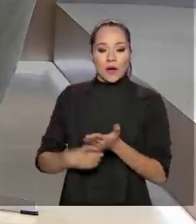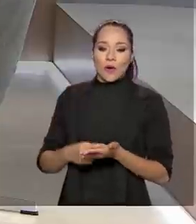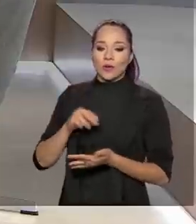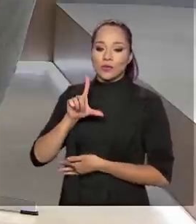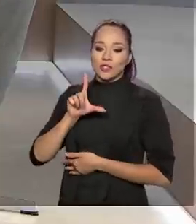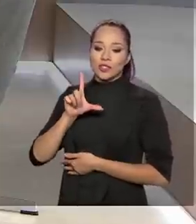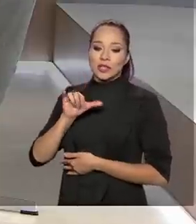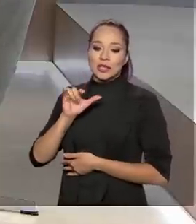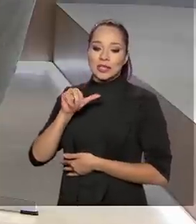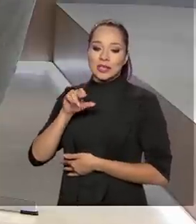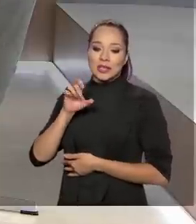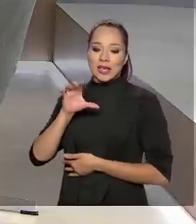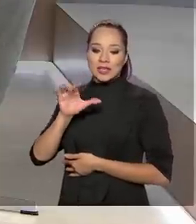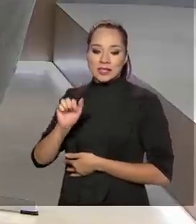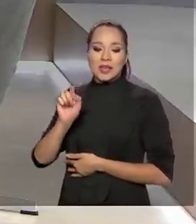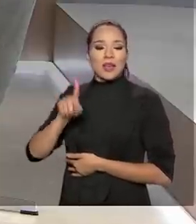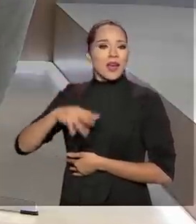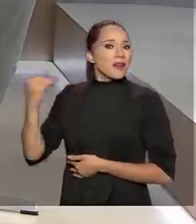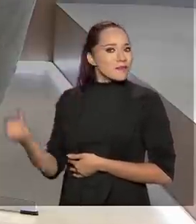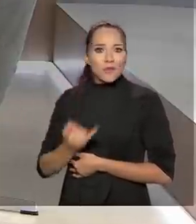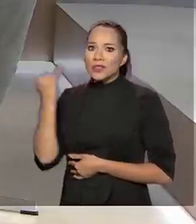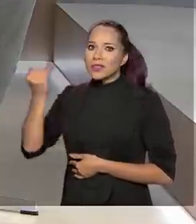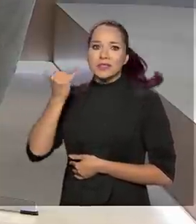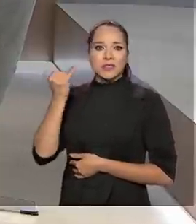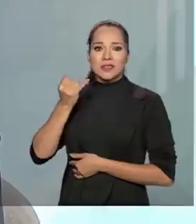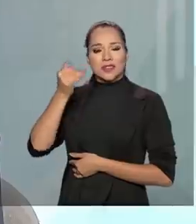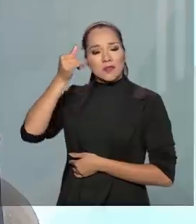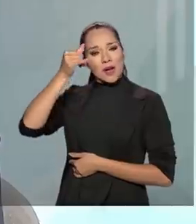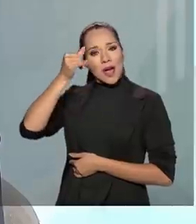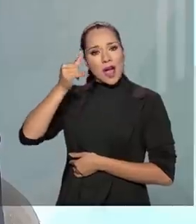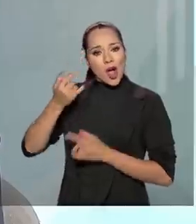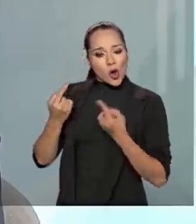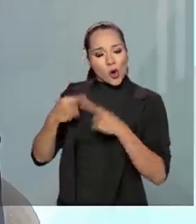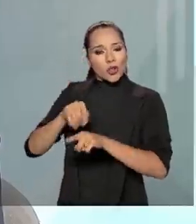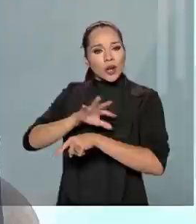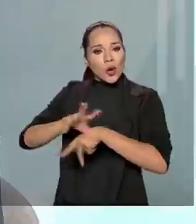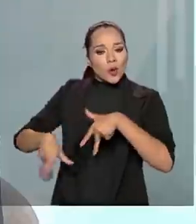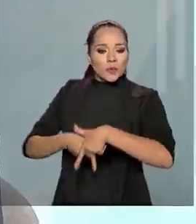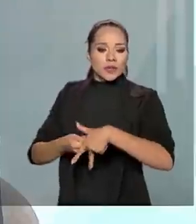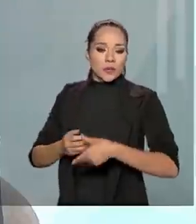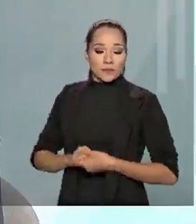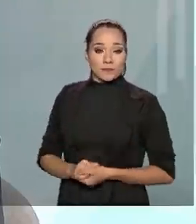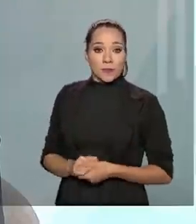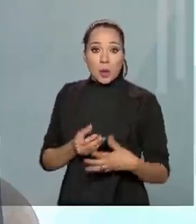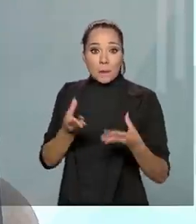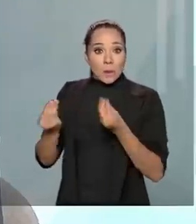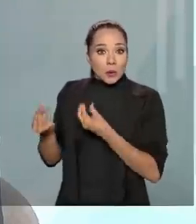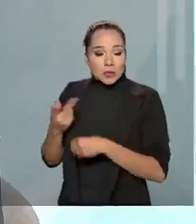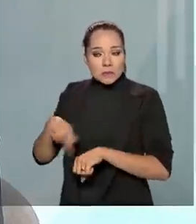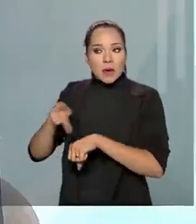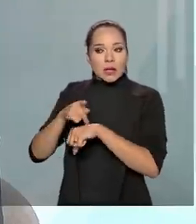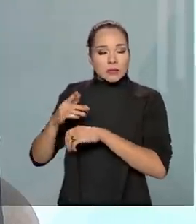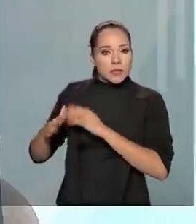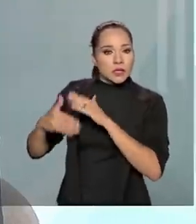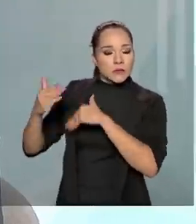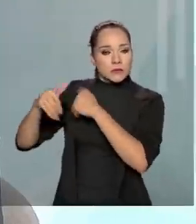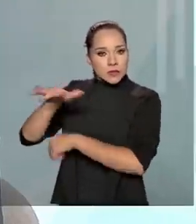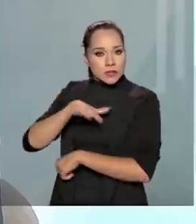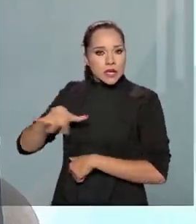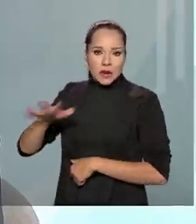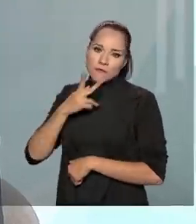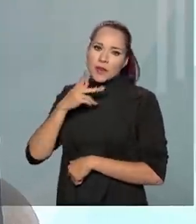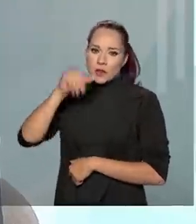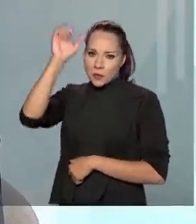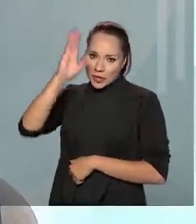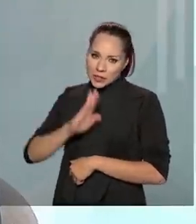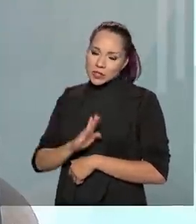leniência é um instrumento importantíssimo no combate à corrupção. Hoje, praticamente, se a gente vai nos países que são mais desenvolvidos nessa área, eu falo que o